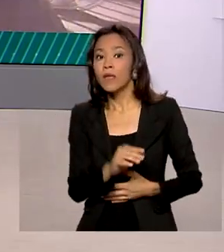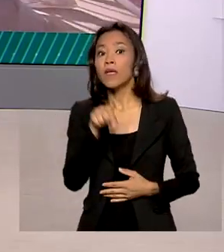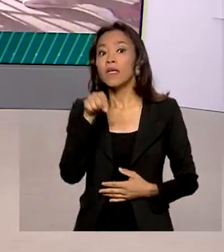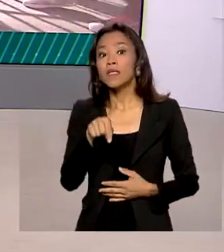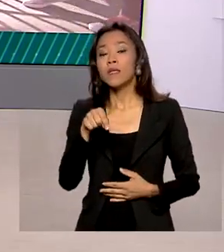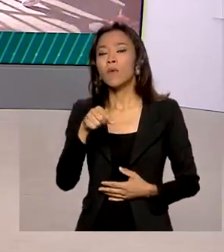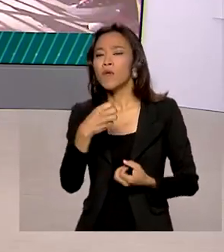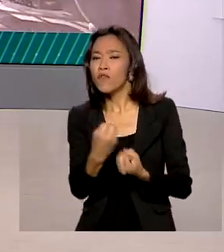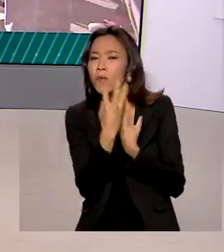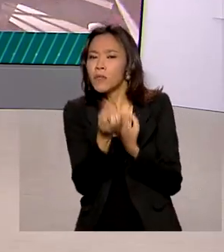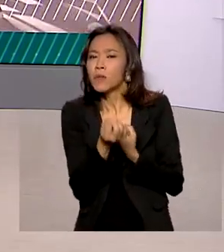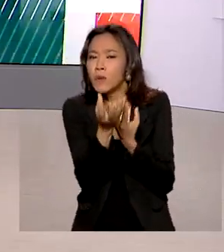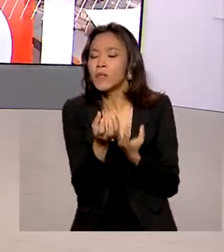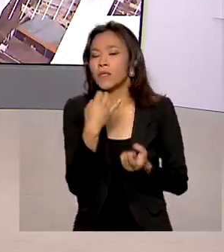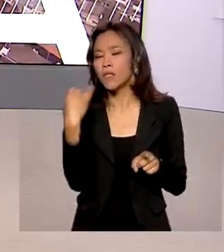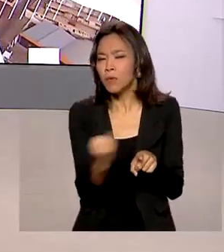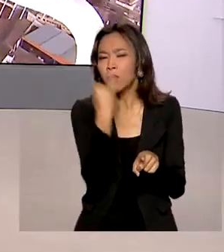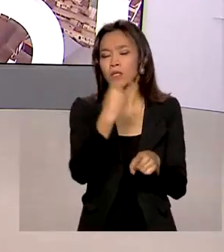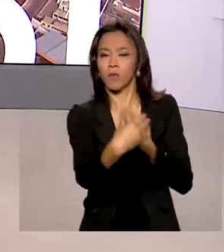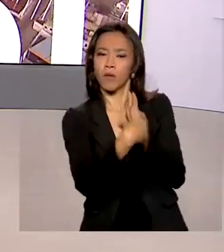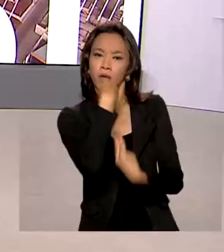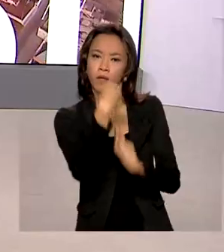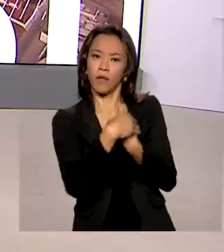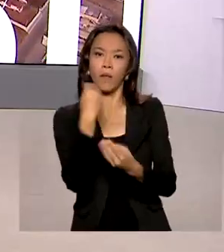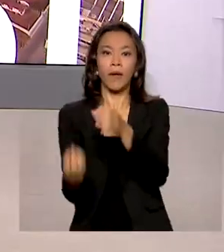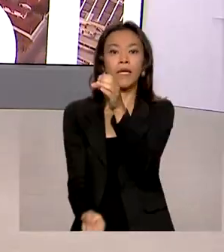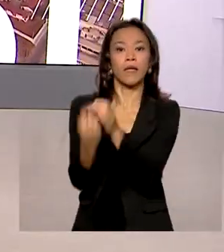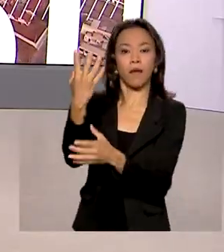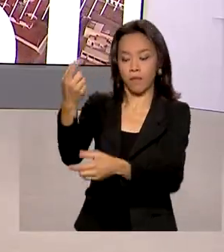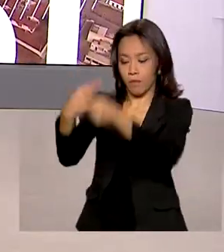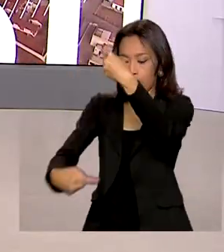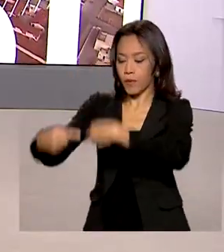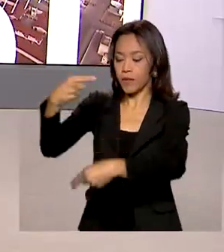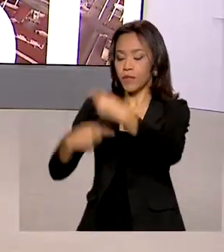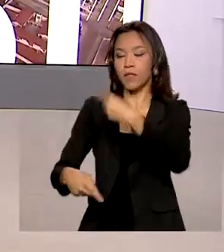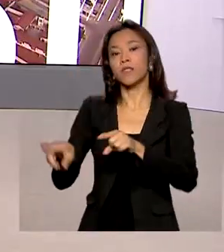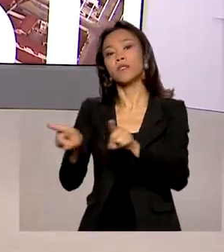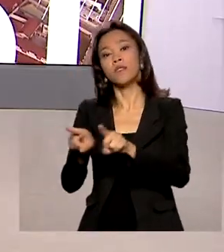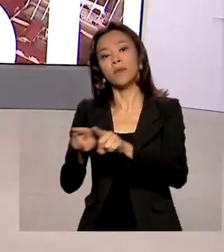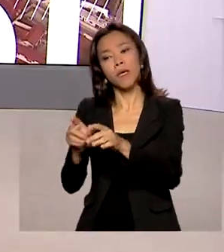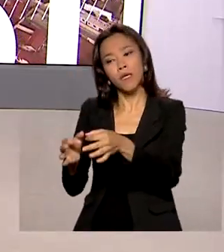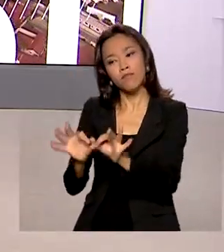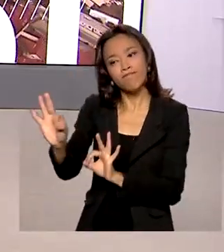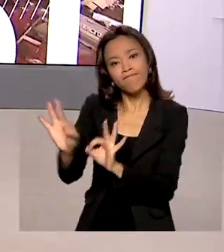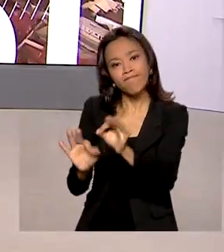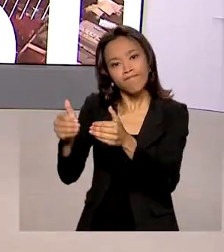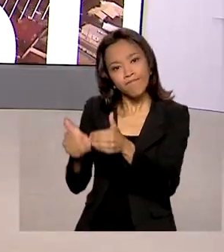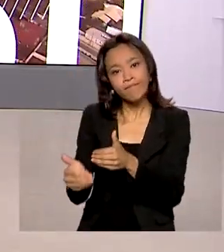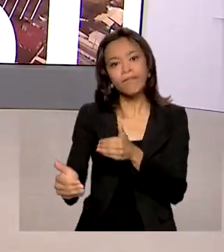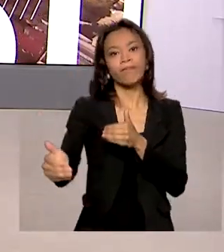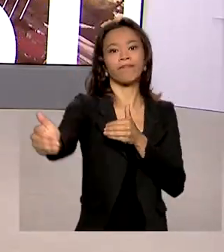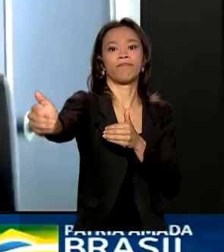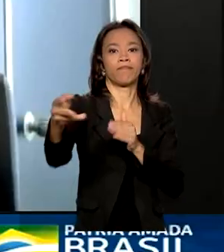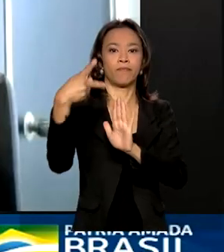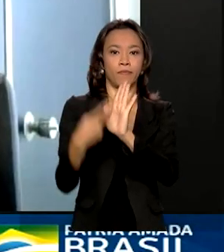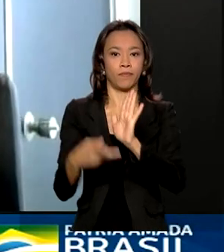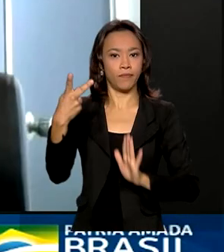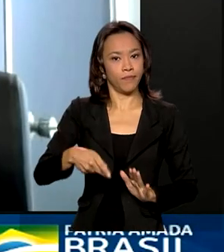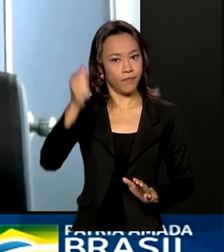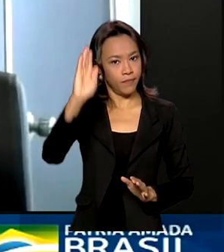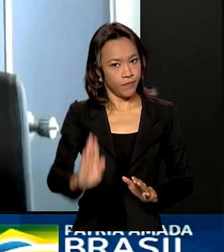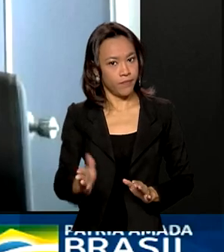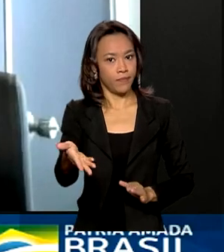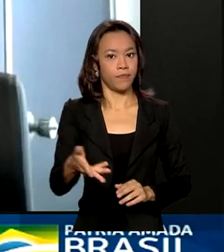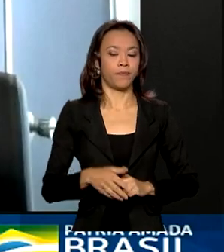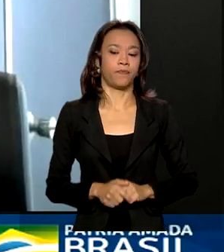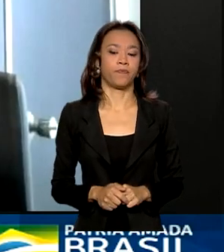importantes que podem auxiliar na formação de políticas públicas e projetar iniciativas brasileiras. É